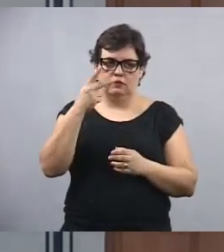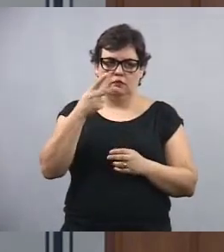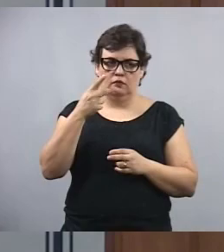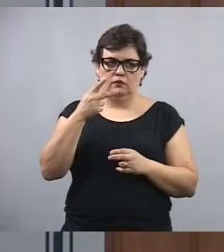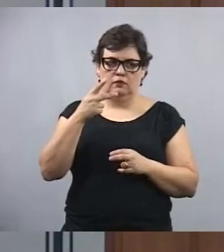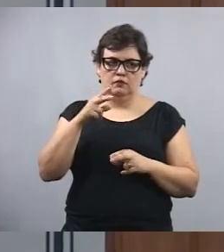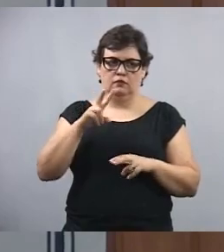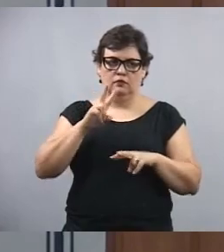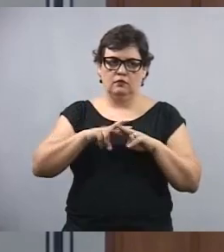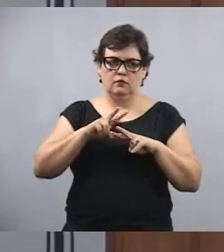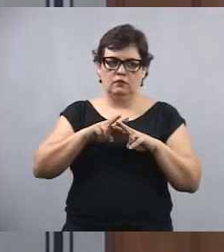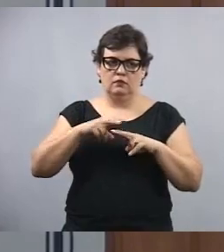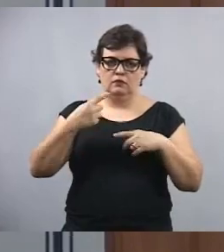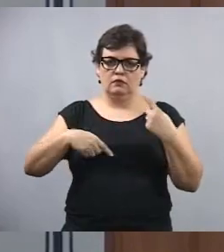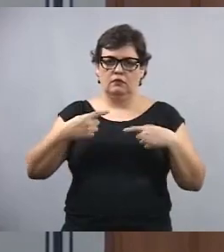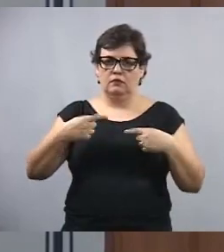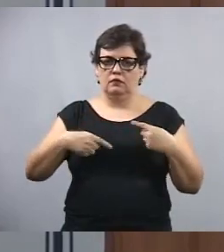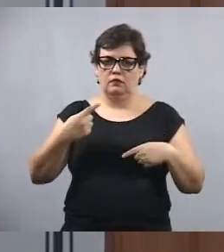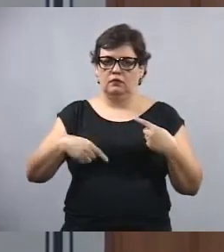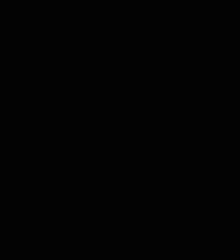políticos, tenho dito.